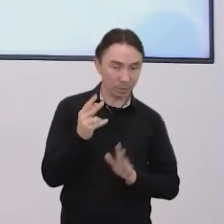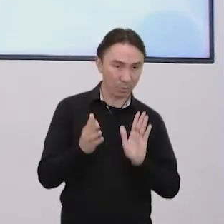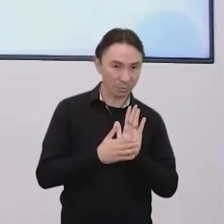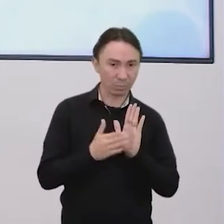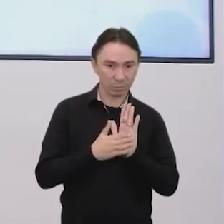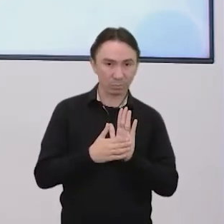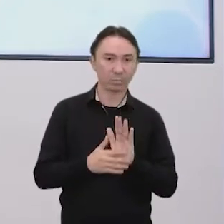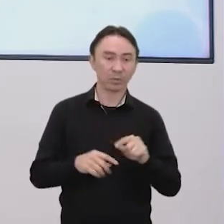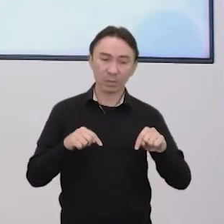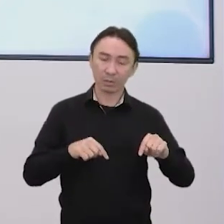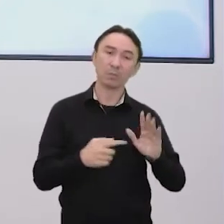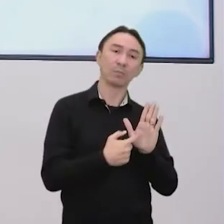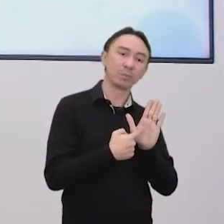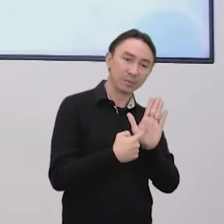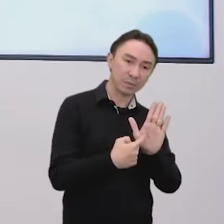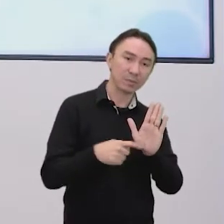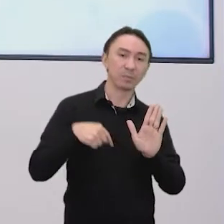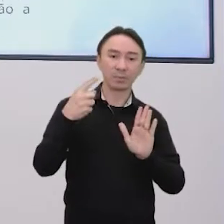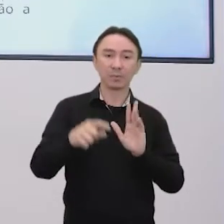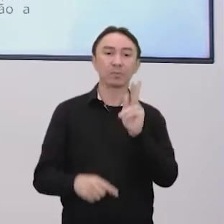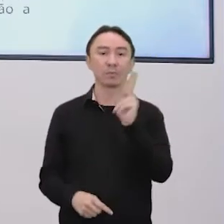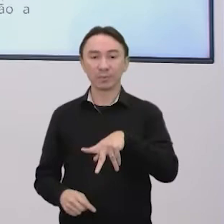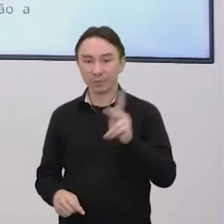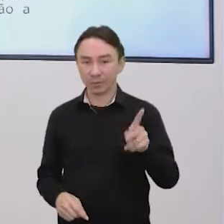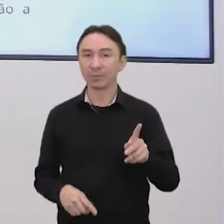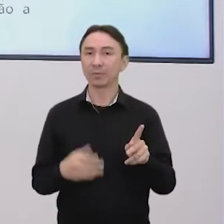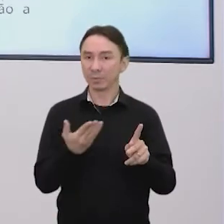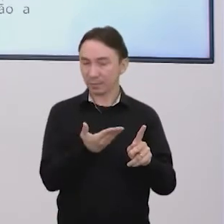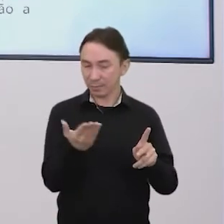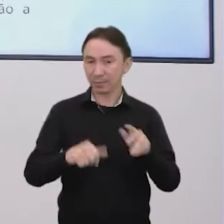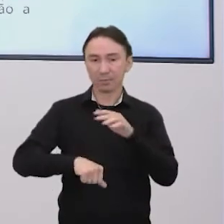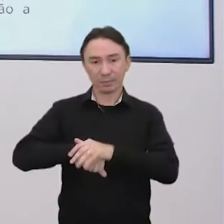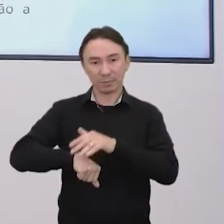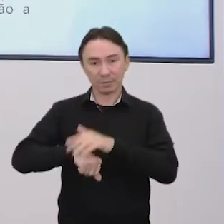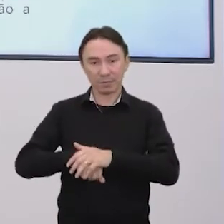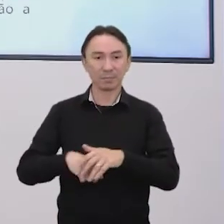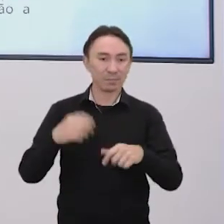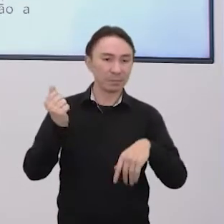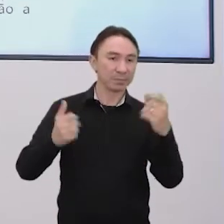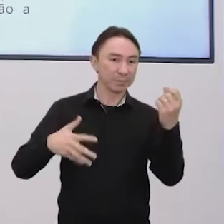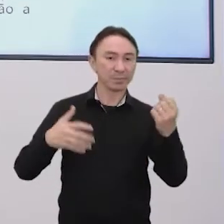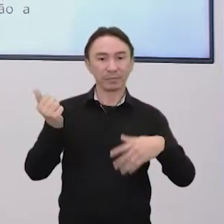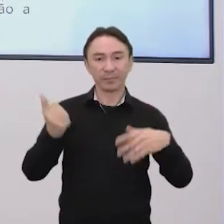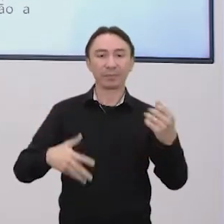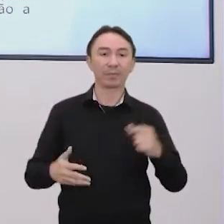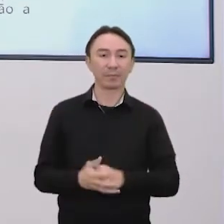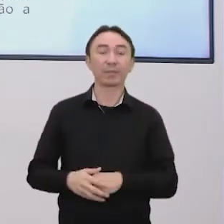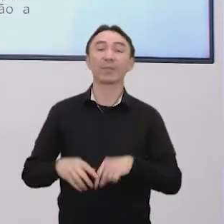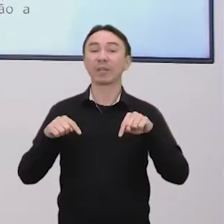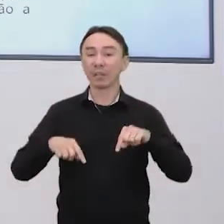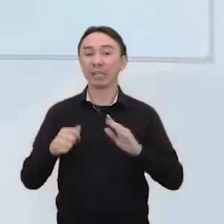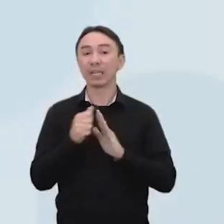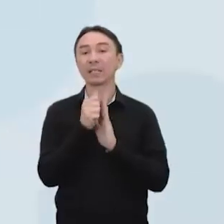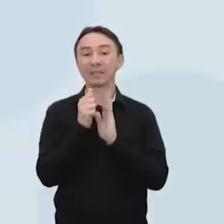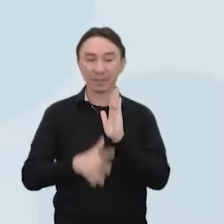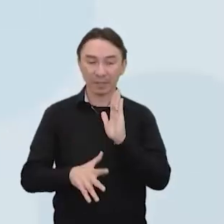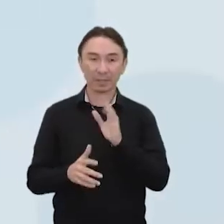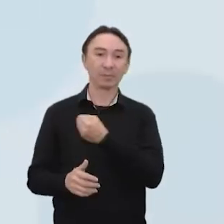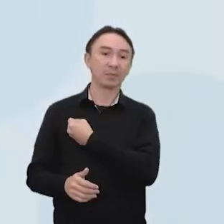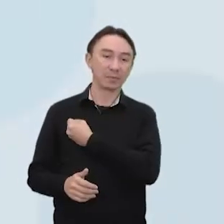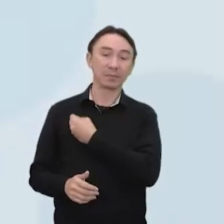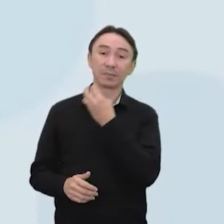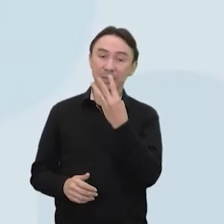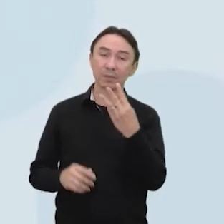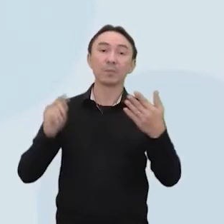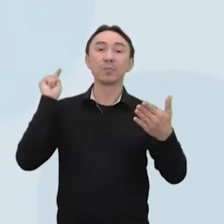seguimento aí com o seu professor. Beleza? Então, vamos conhecer o objetivo, então, da atividade 3. Olha aí,